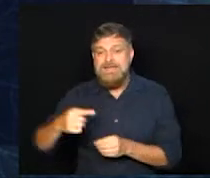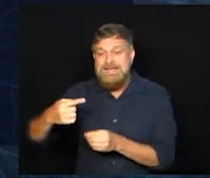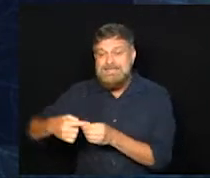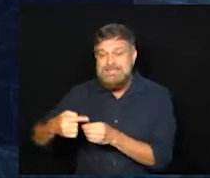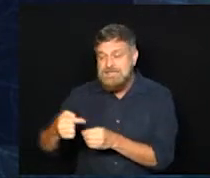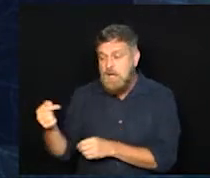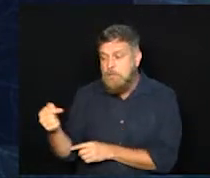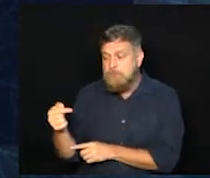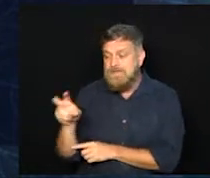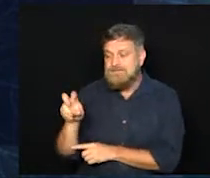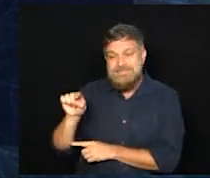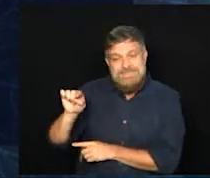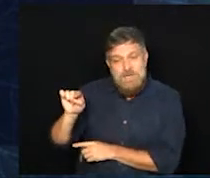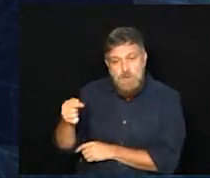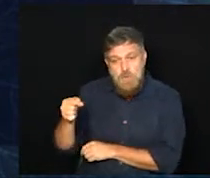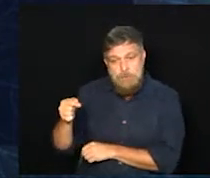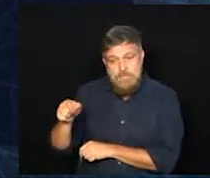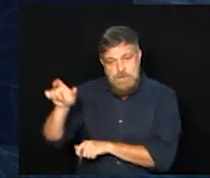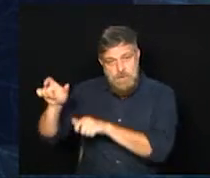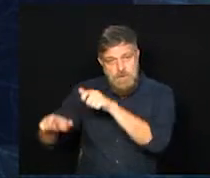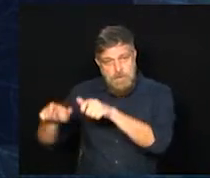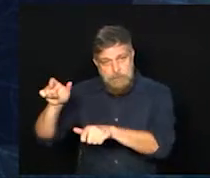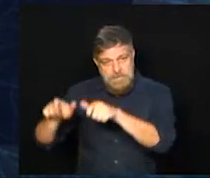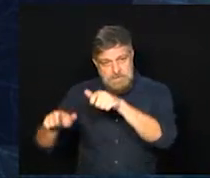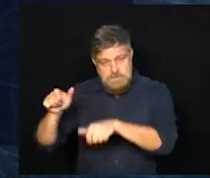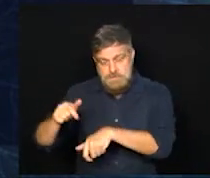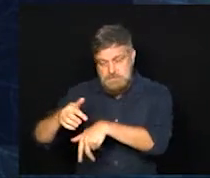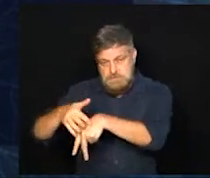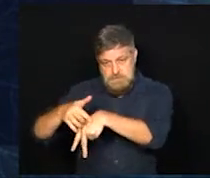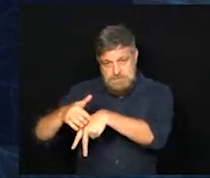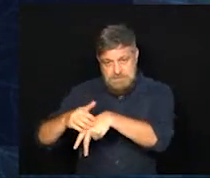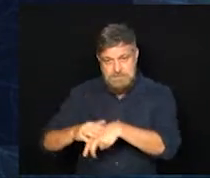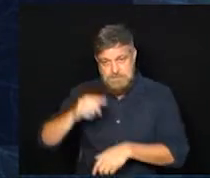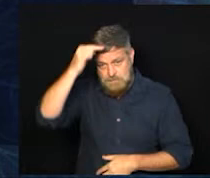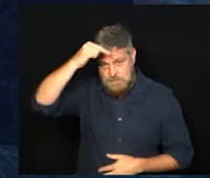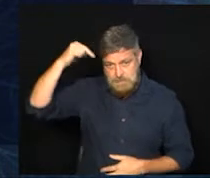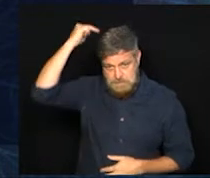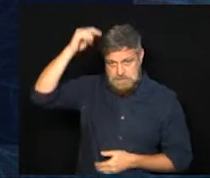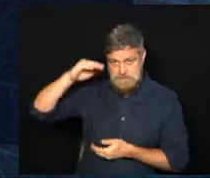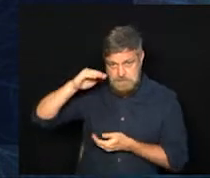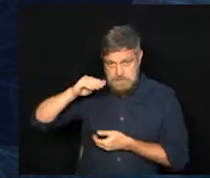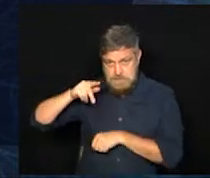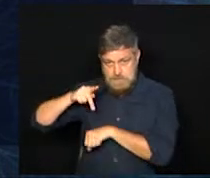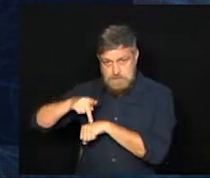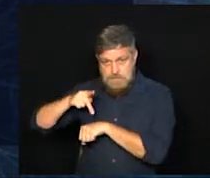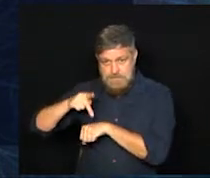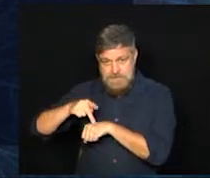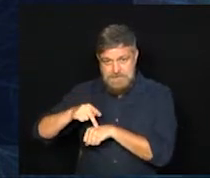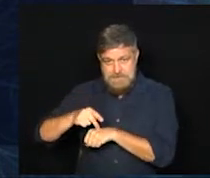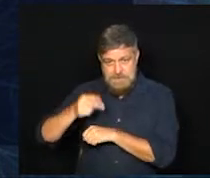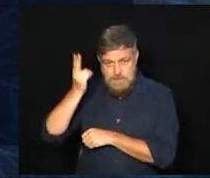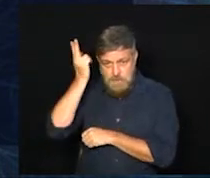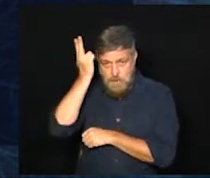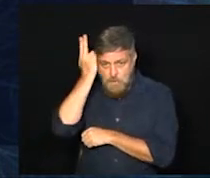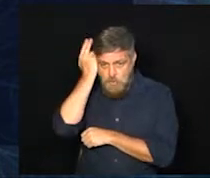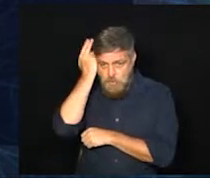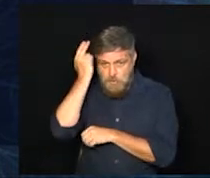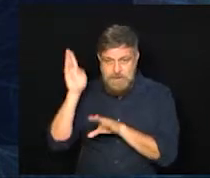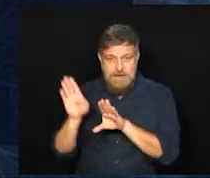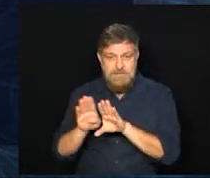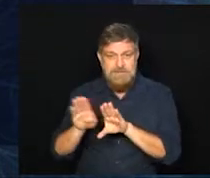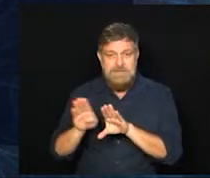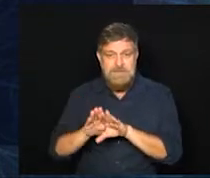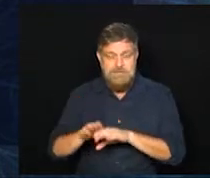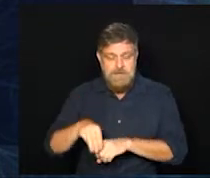com menos de 5.000 casos aqui na RMC são Santo Antônio de Posse, Pedreira, Engenheiro Coelho, Morungaba e